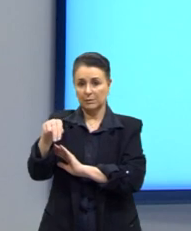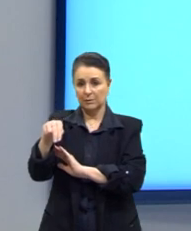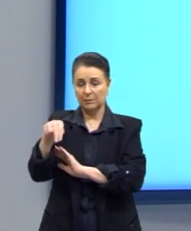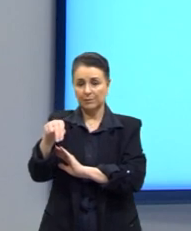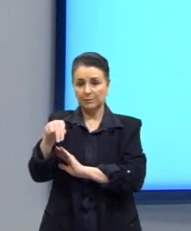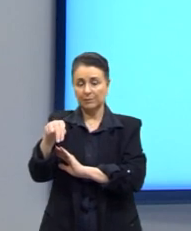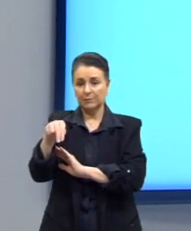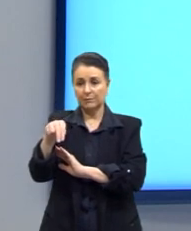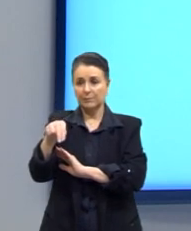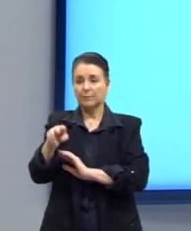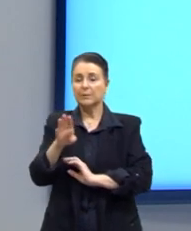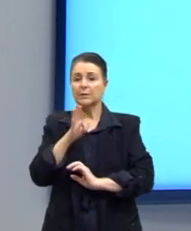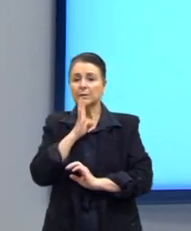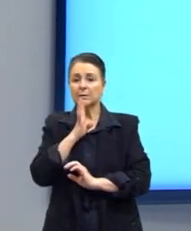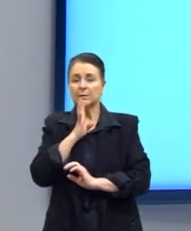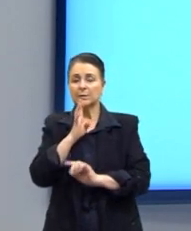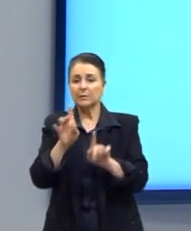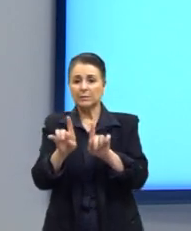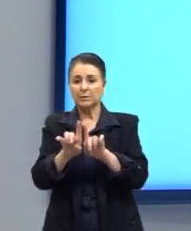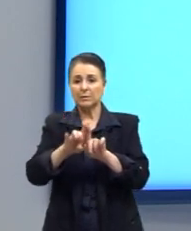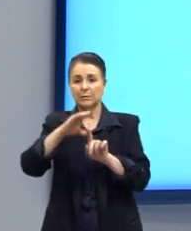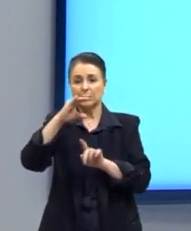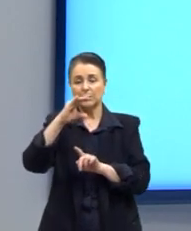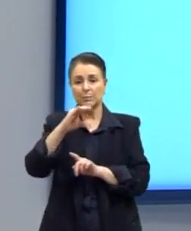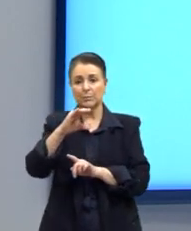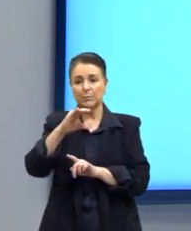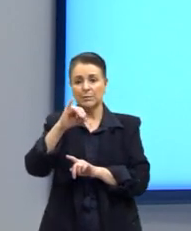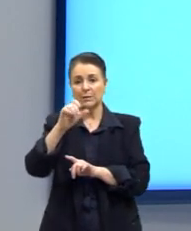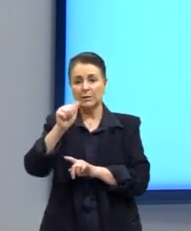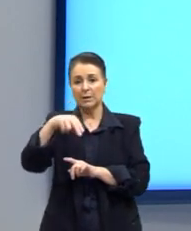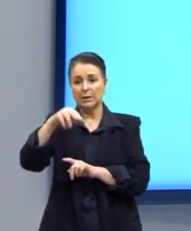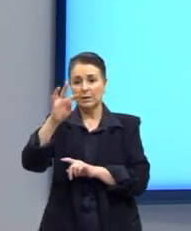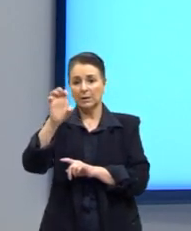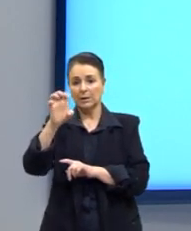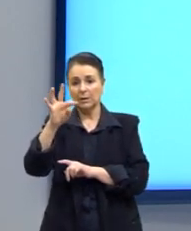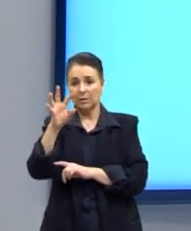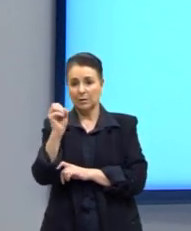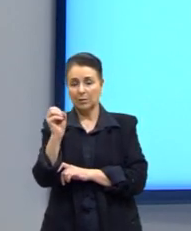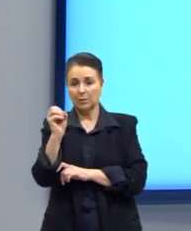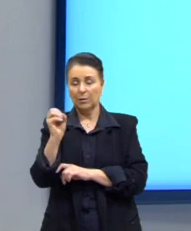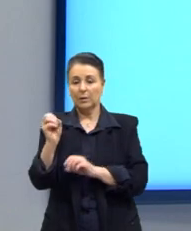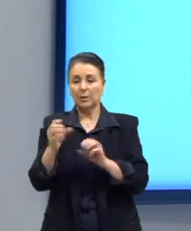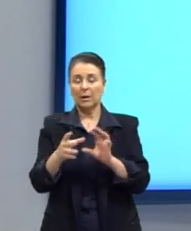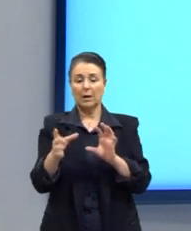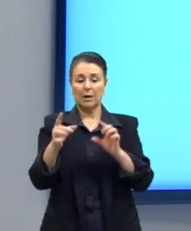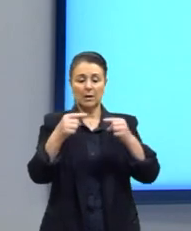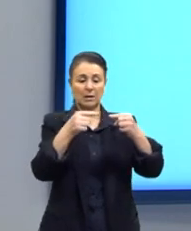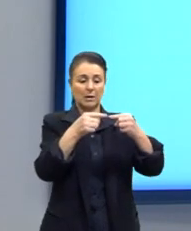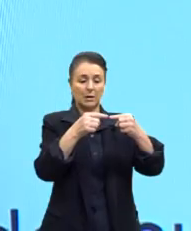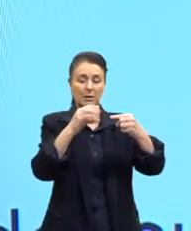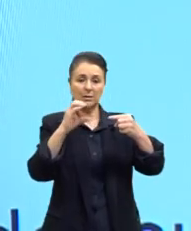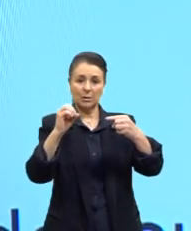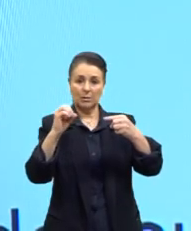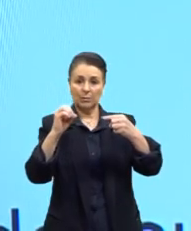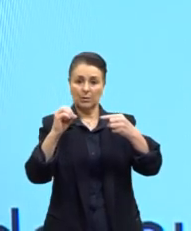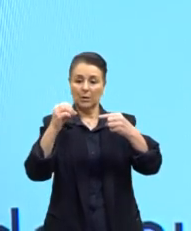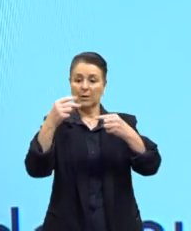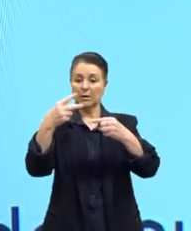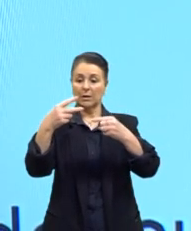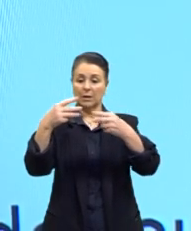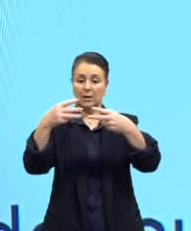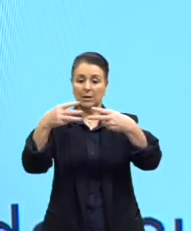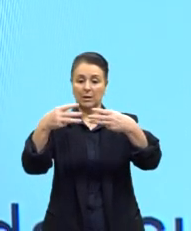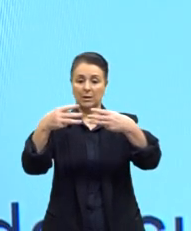quando... Elas também são conhecidas como cianetos, né? Que é o resultado da ligação do carbono com uma ligação tripla, Três